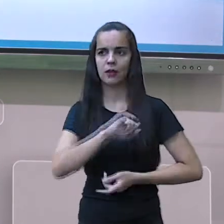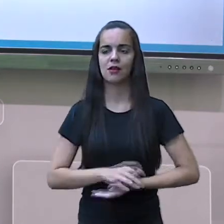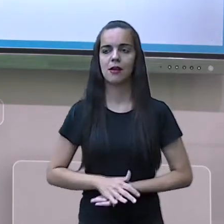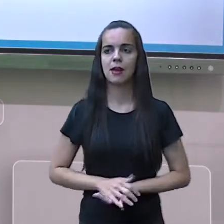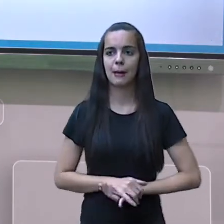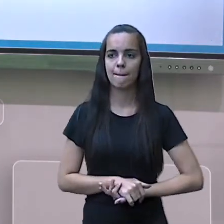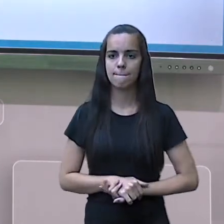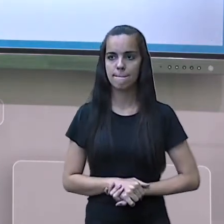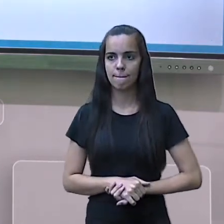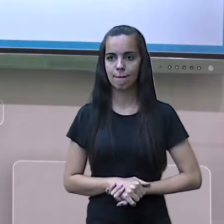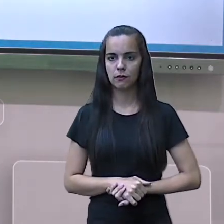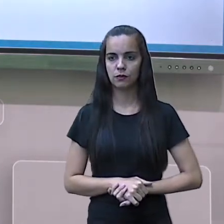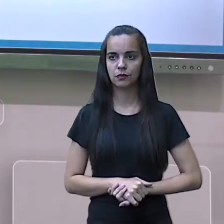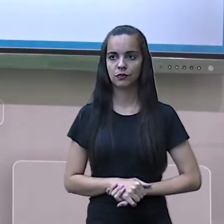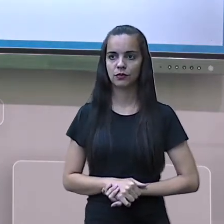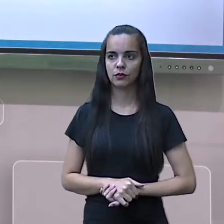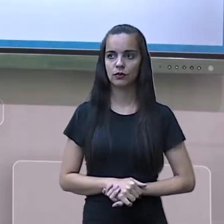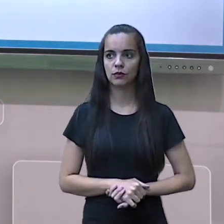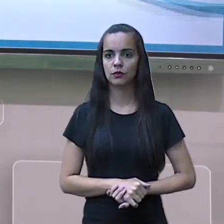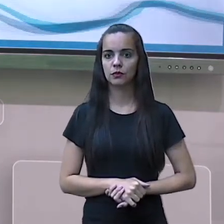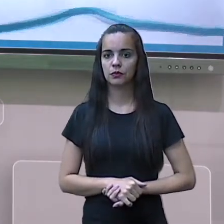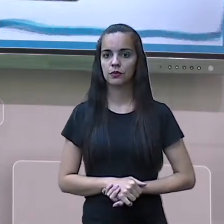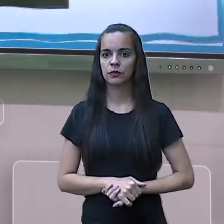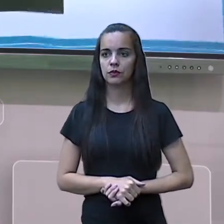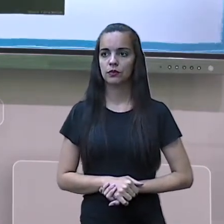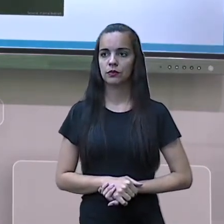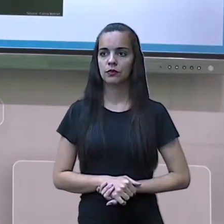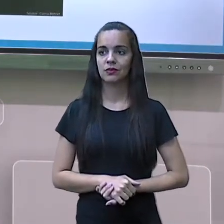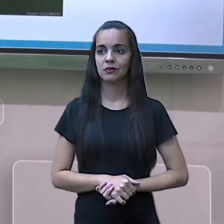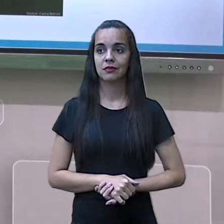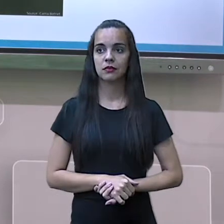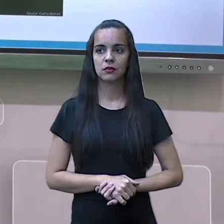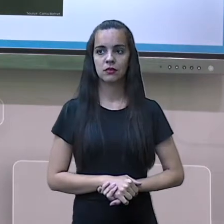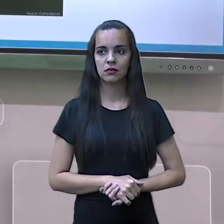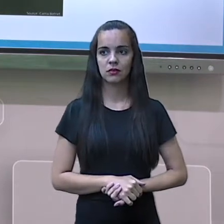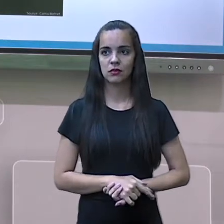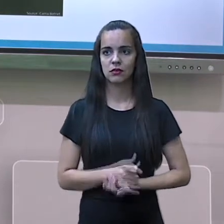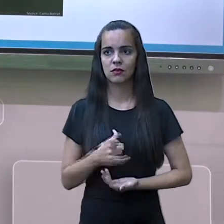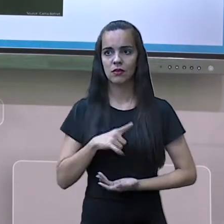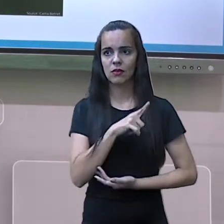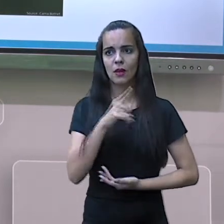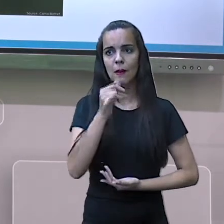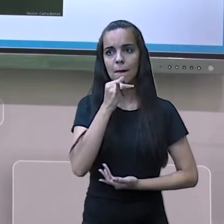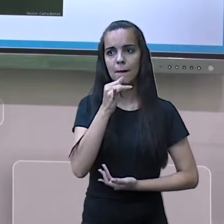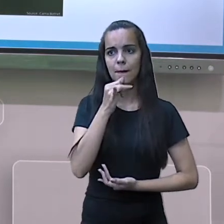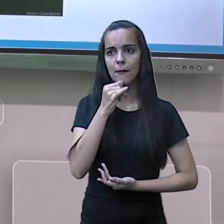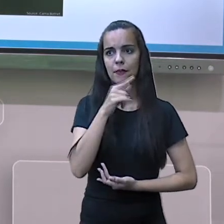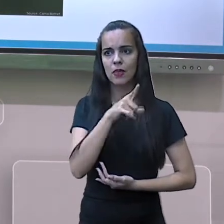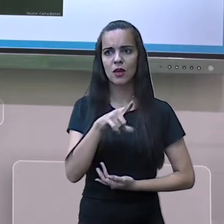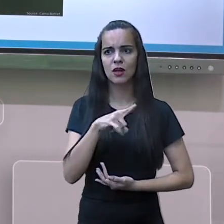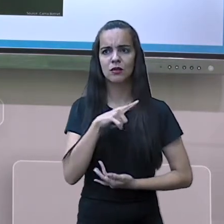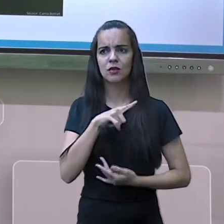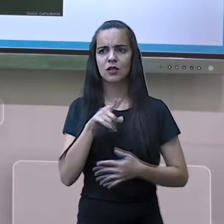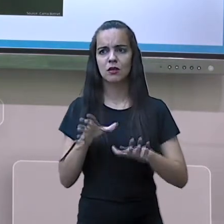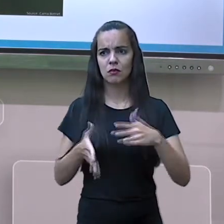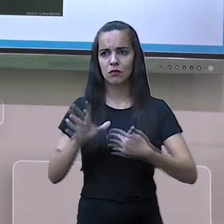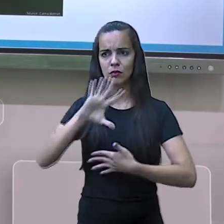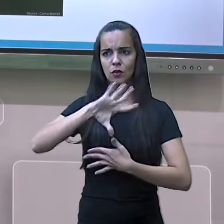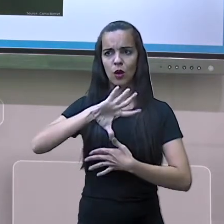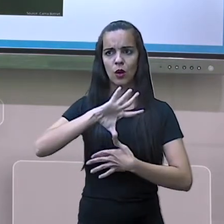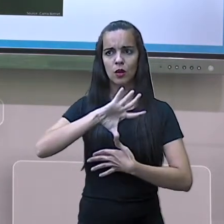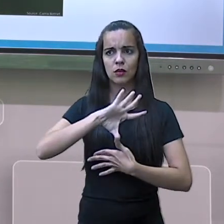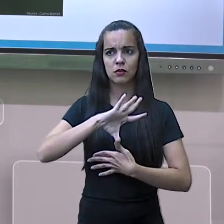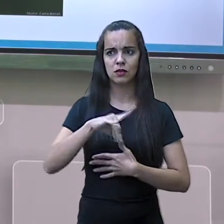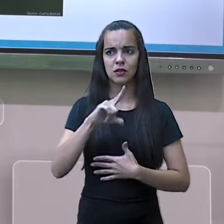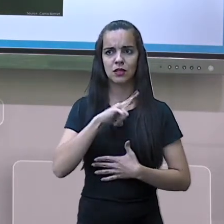É claro, desculpa pessoal, eu vou voltar aqui, que na África é o continente onde nós vamos ter